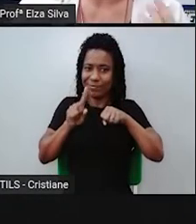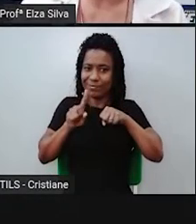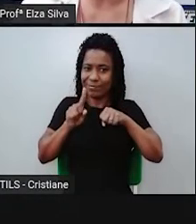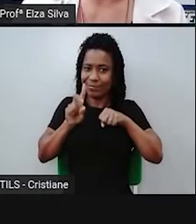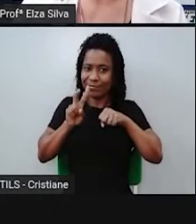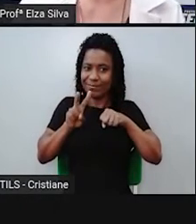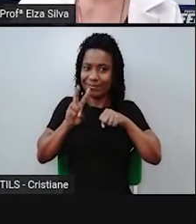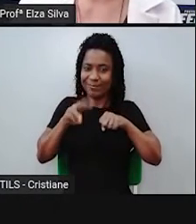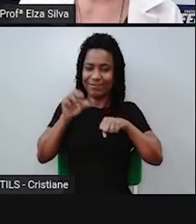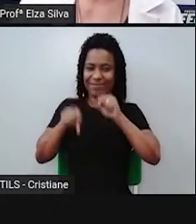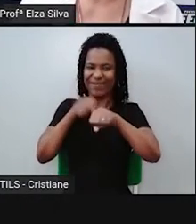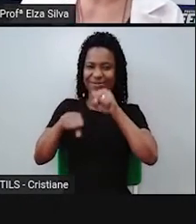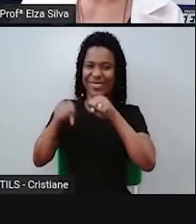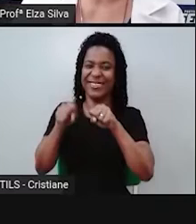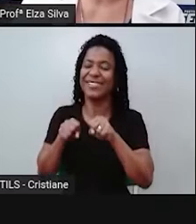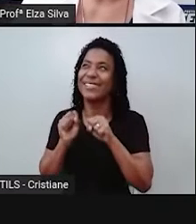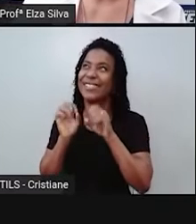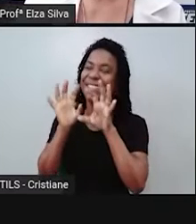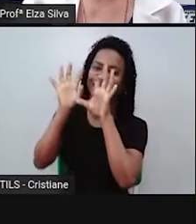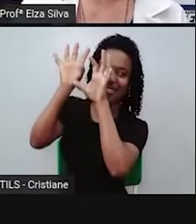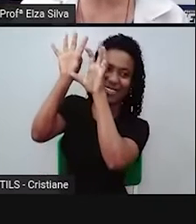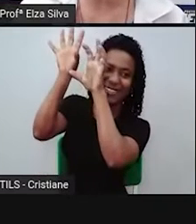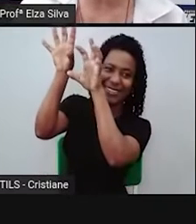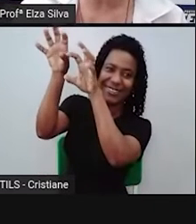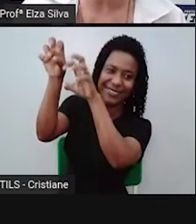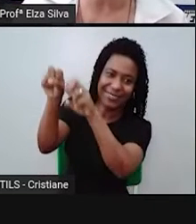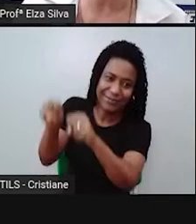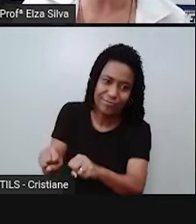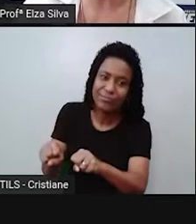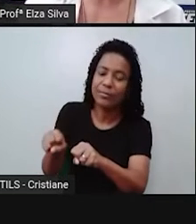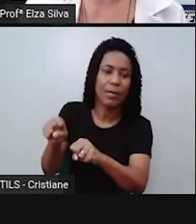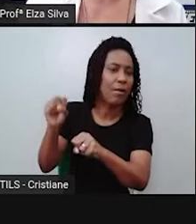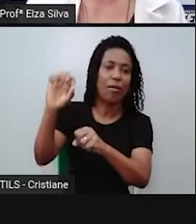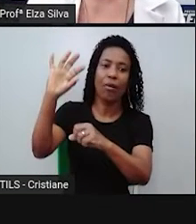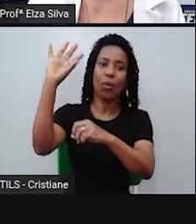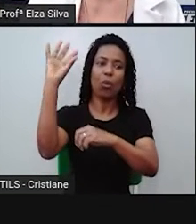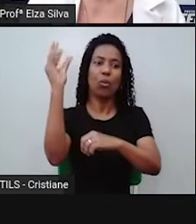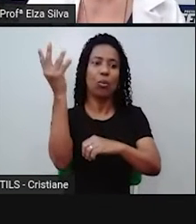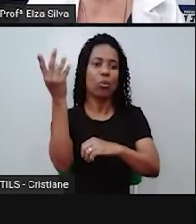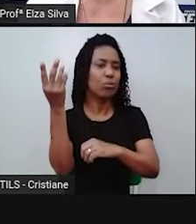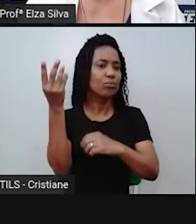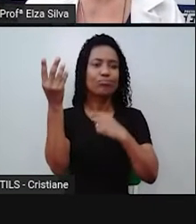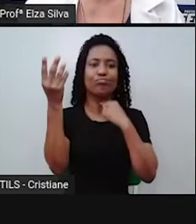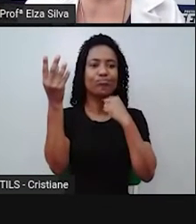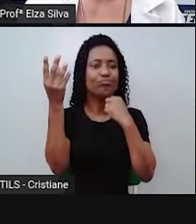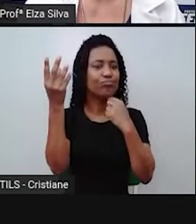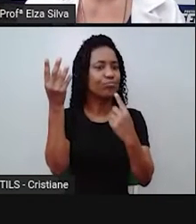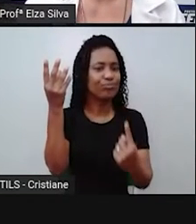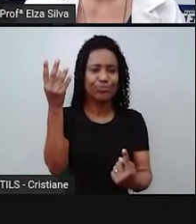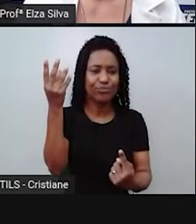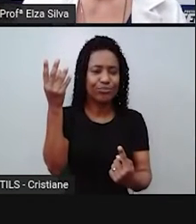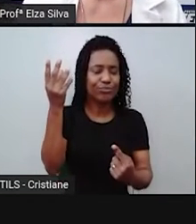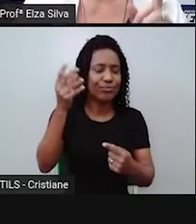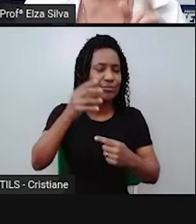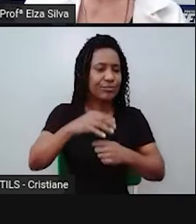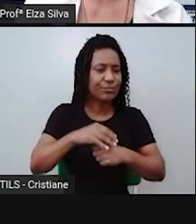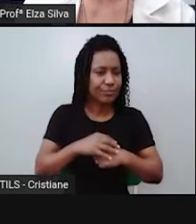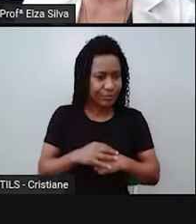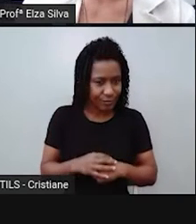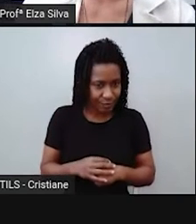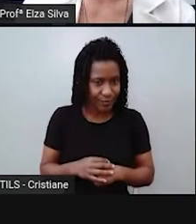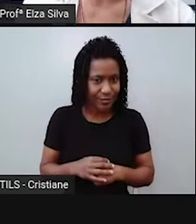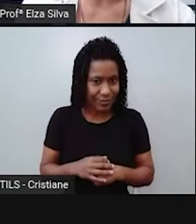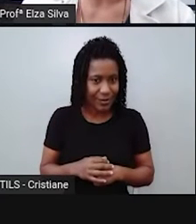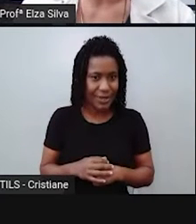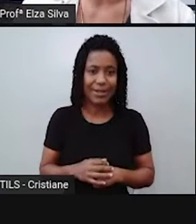Correu e pulou novamente. Mas ainda não conseguiu alcançar as uvas. Sorte